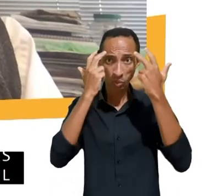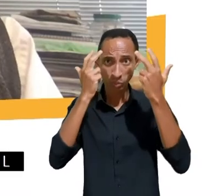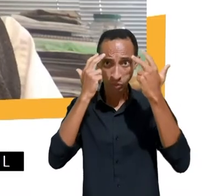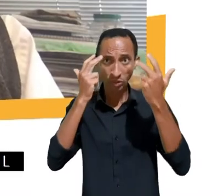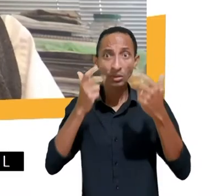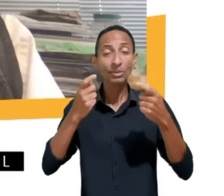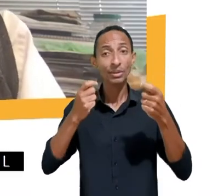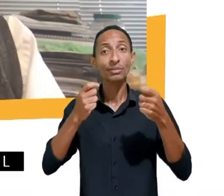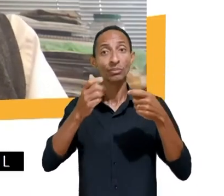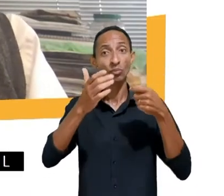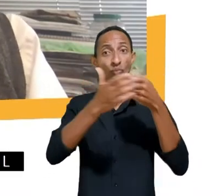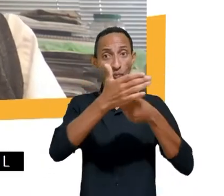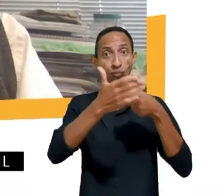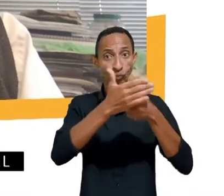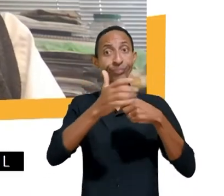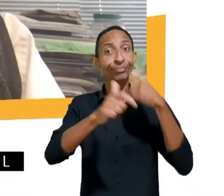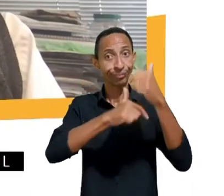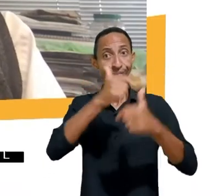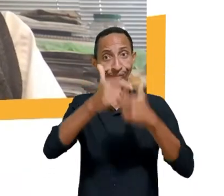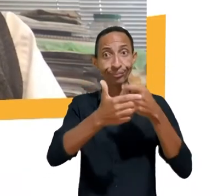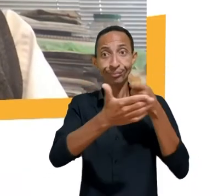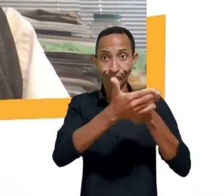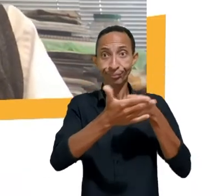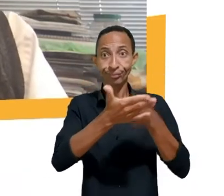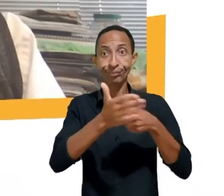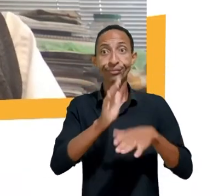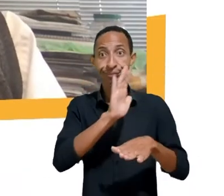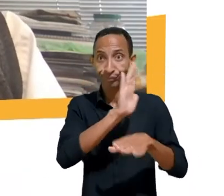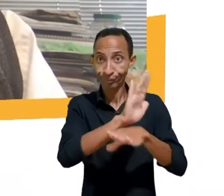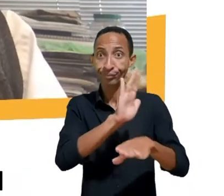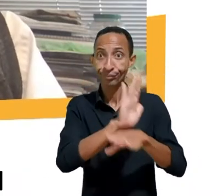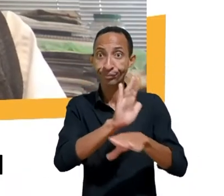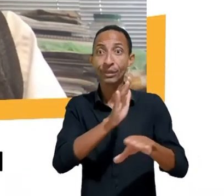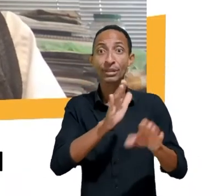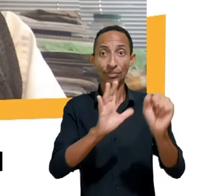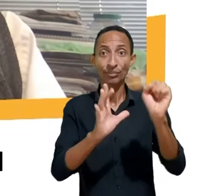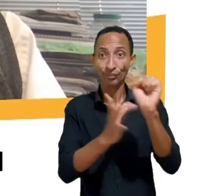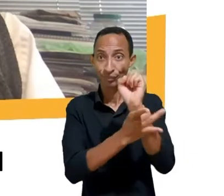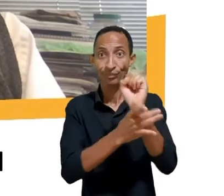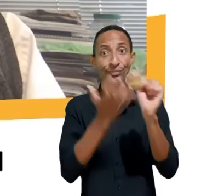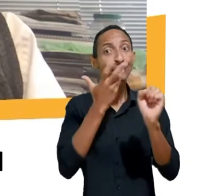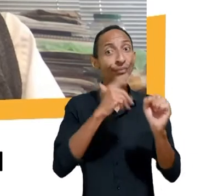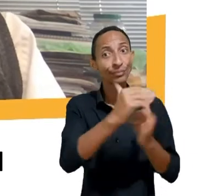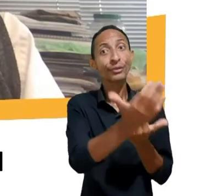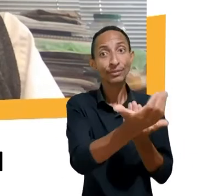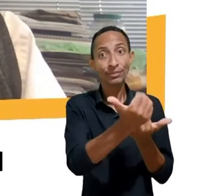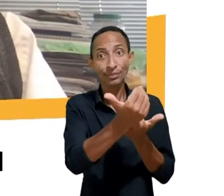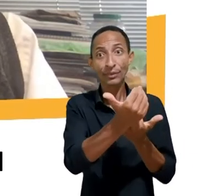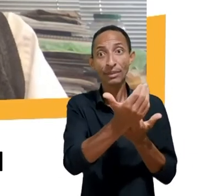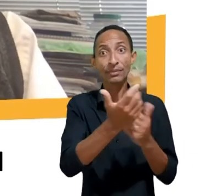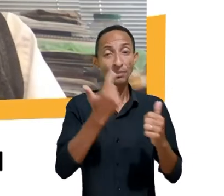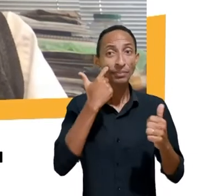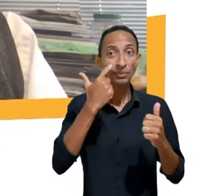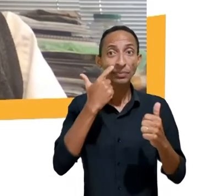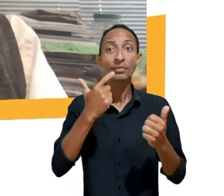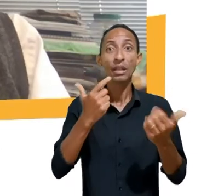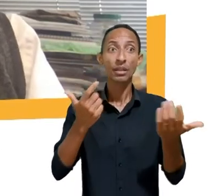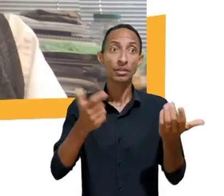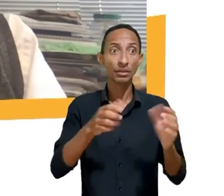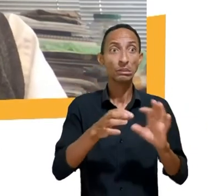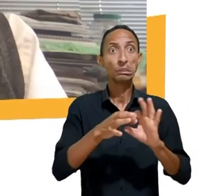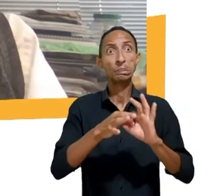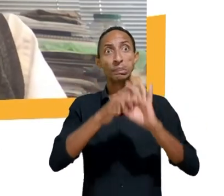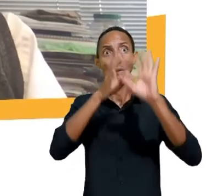mais encaixados em bolhas, em quadrados e que nos darão, digamos, muito menos liberdade, muito menos autonomia, muito menos